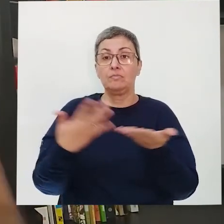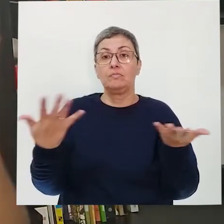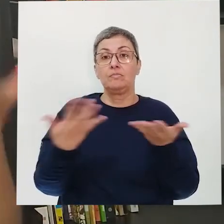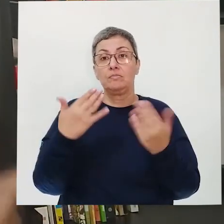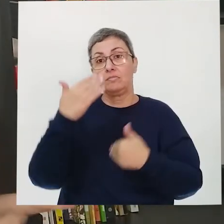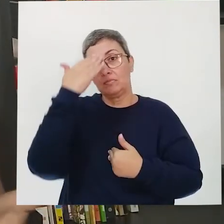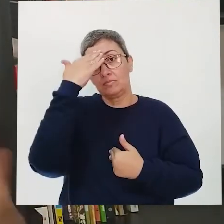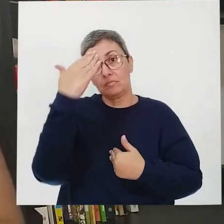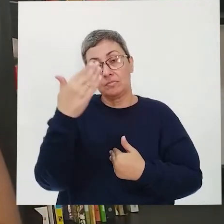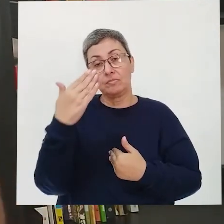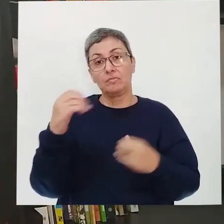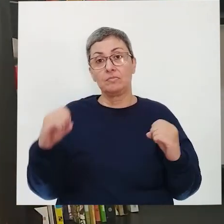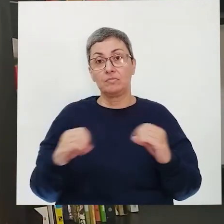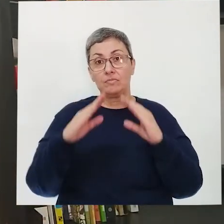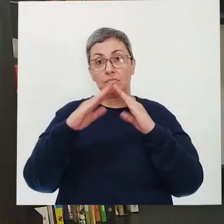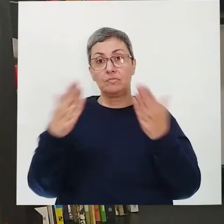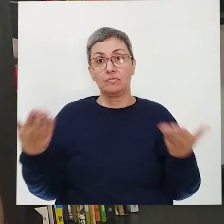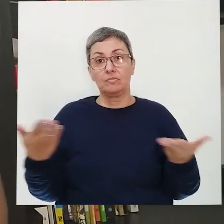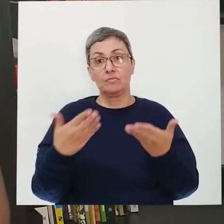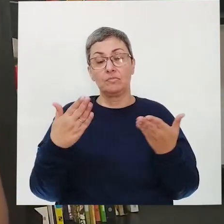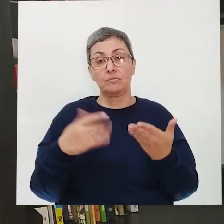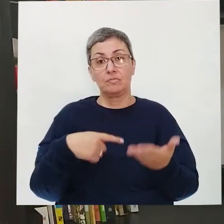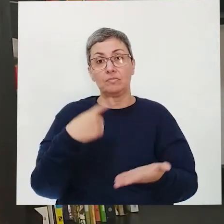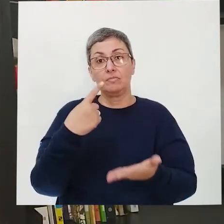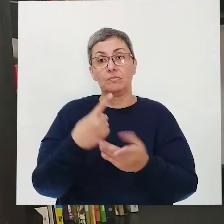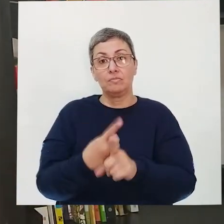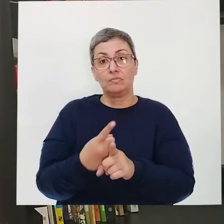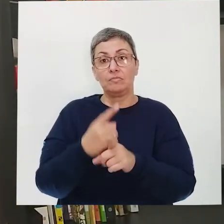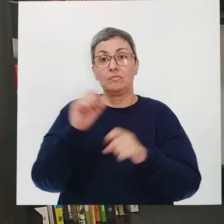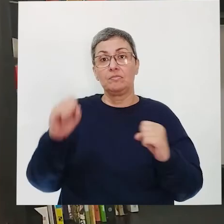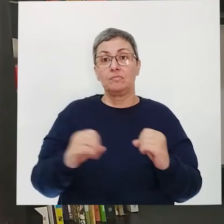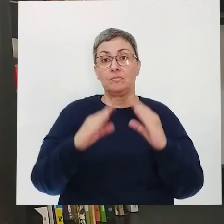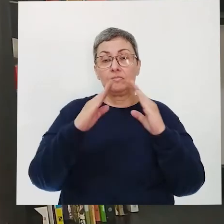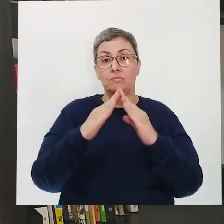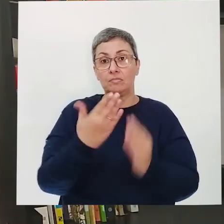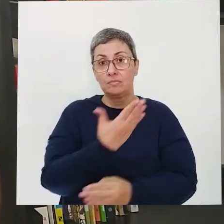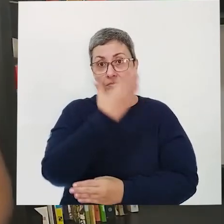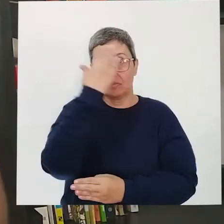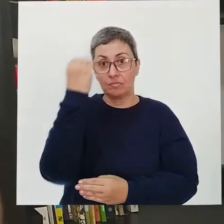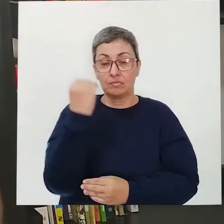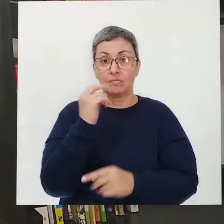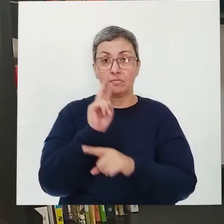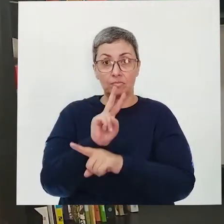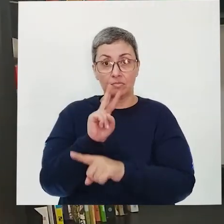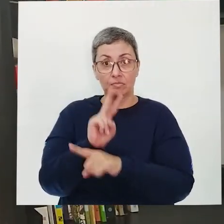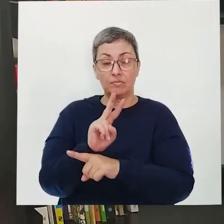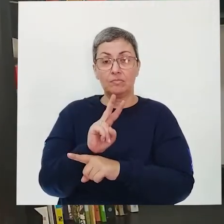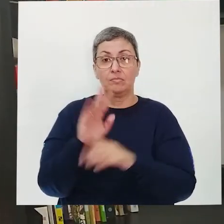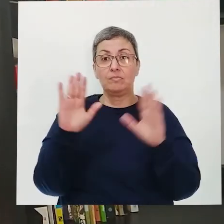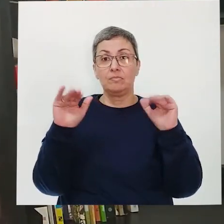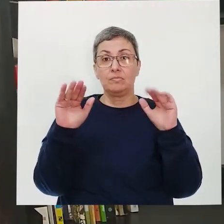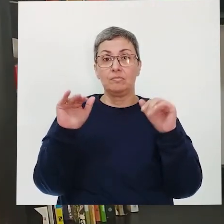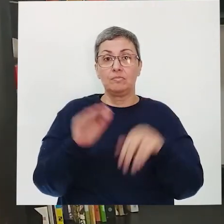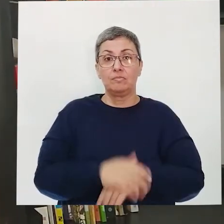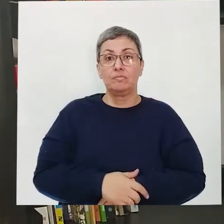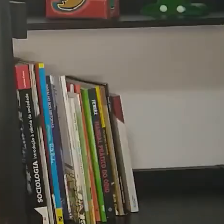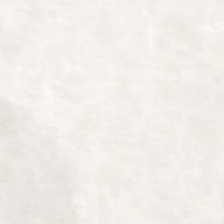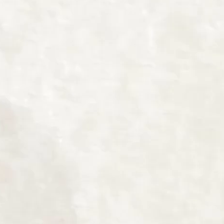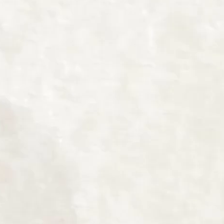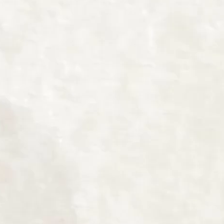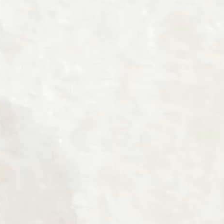Bom, obrigada pelo encontro de hoje. A gente se encontra no próximo programa. Não se esqueçam, cuidem-se. Tchau, tchau.